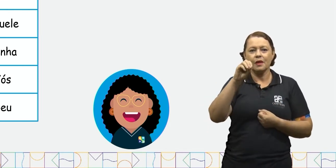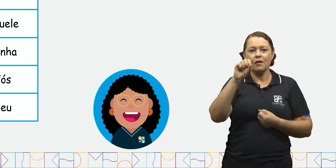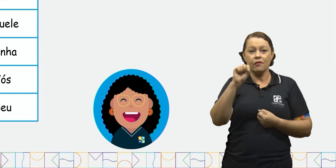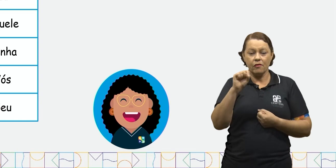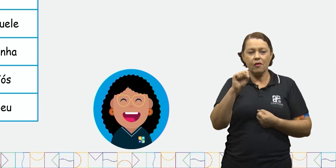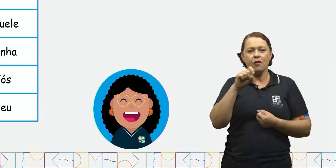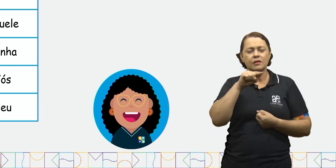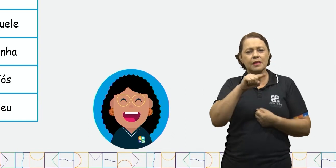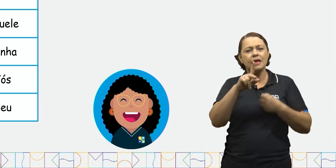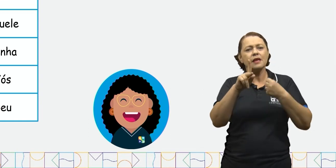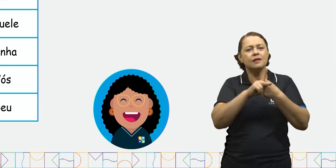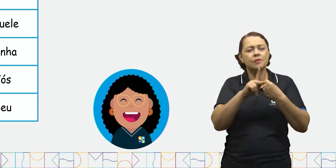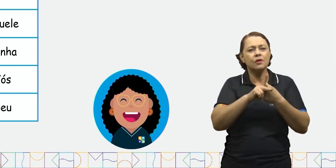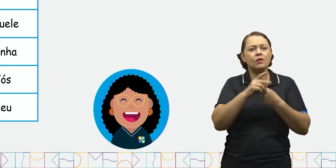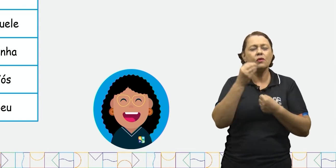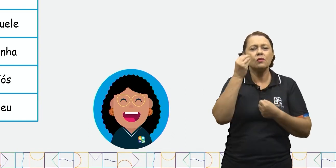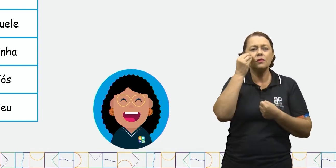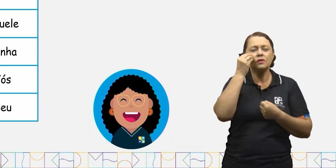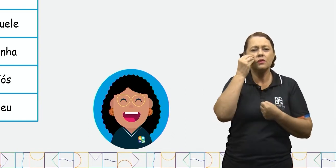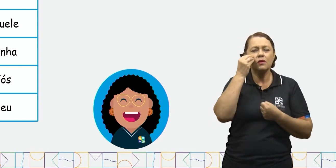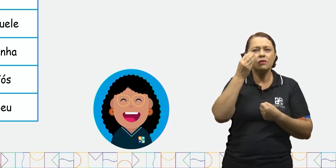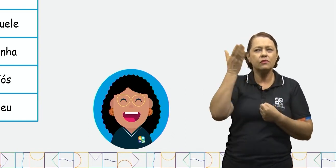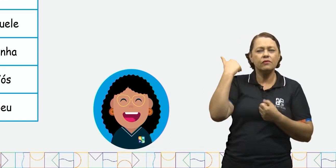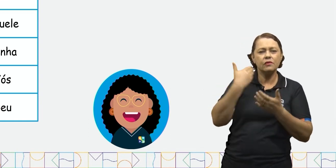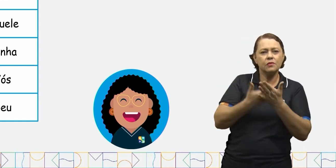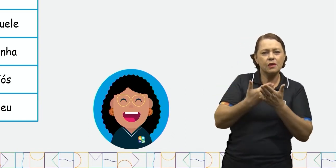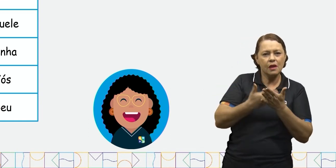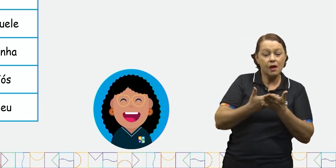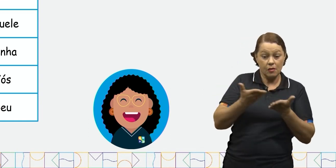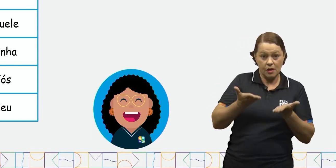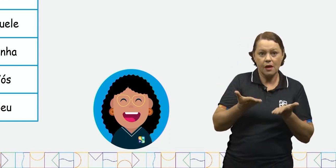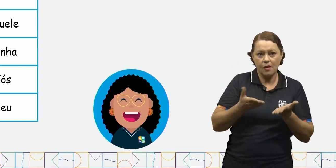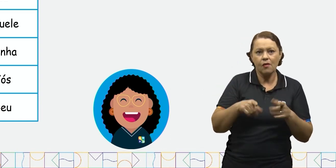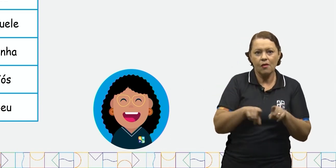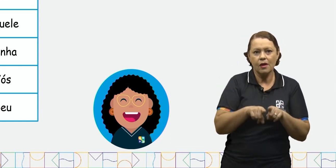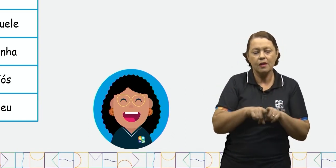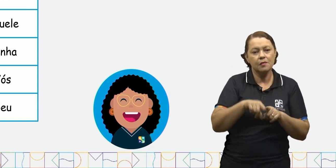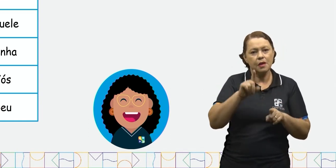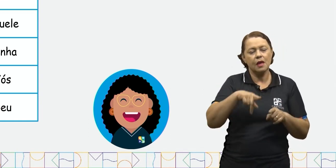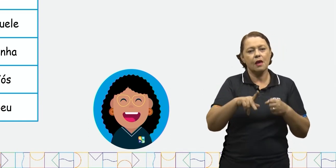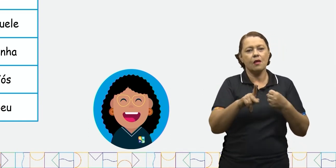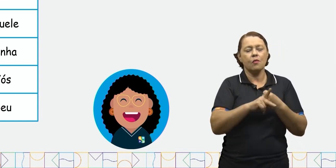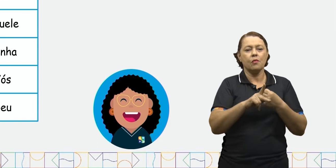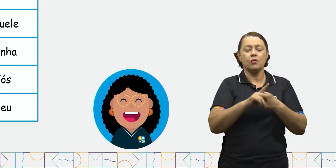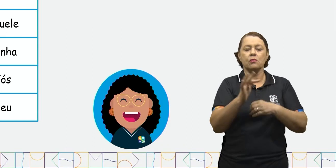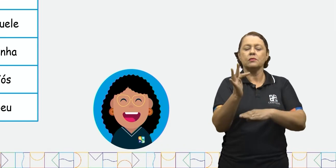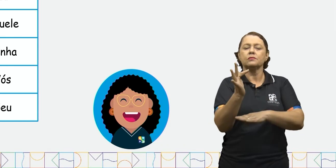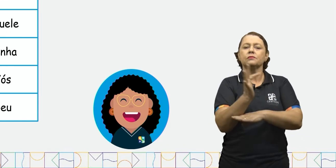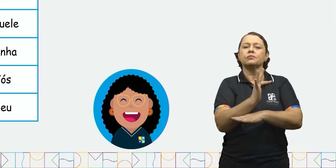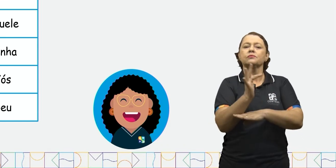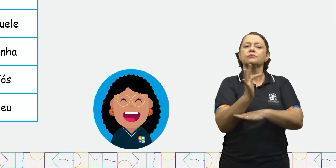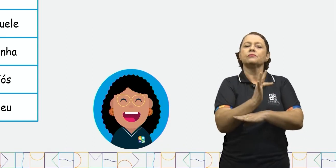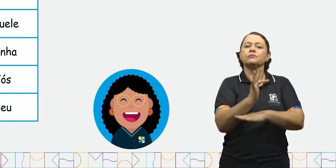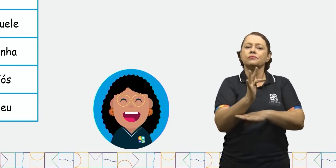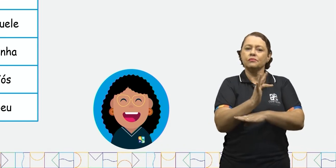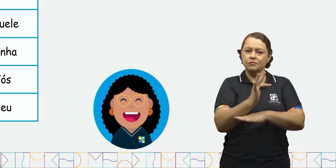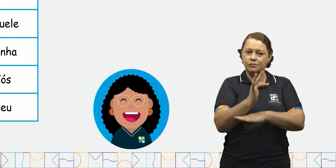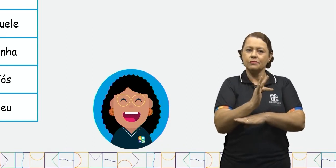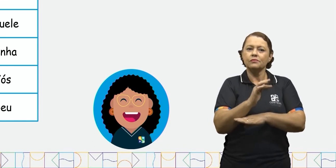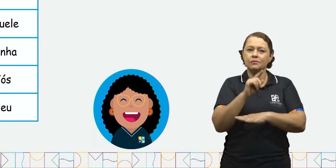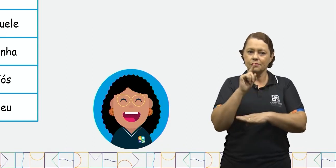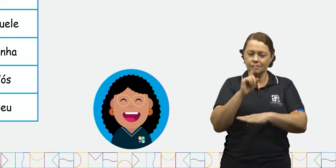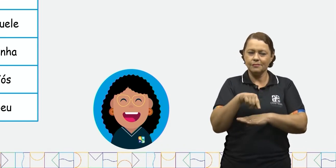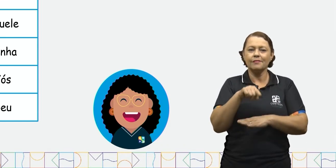pronome que nós vimos na aula anterior e nesta aula. Vimos que ele é um pronome muito formal. Ele é um pronome?